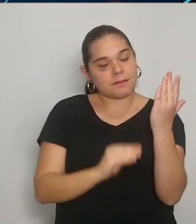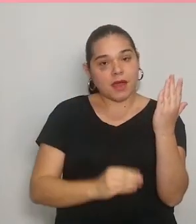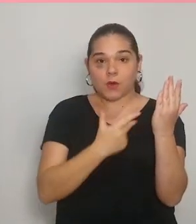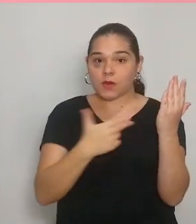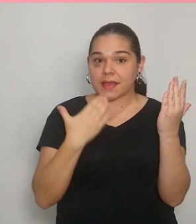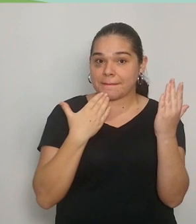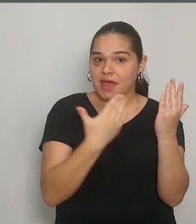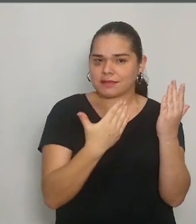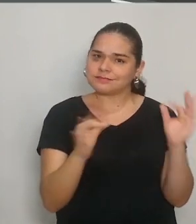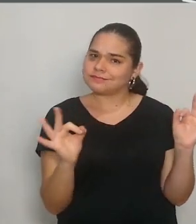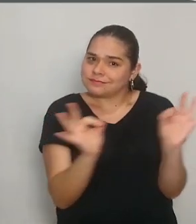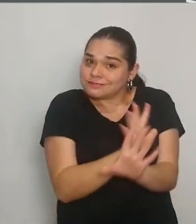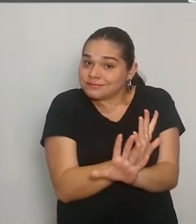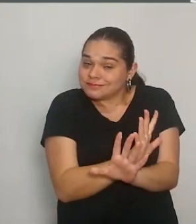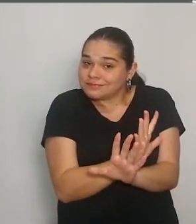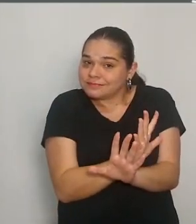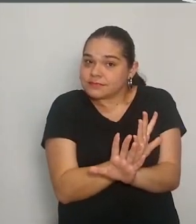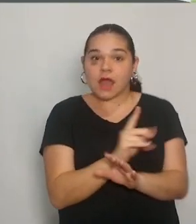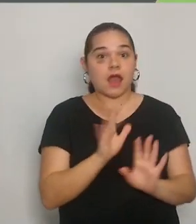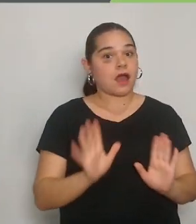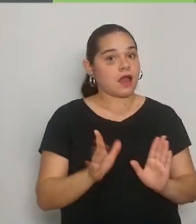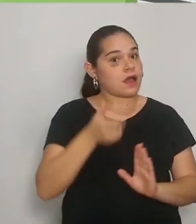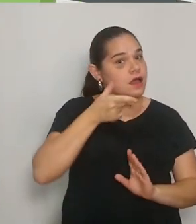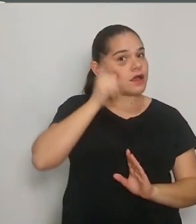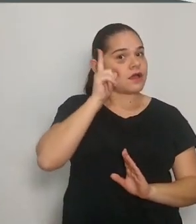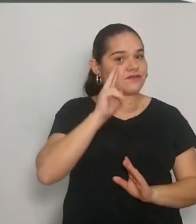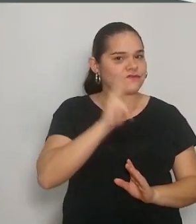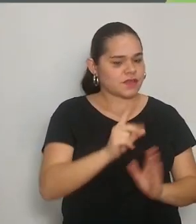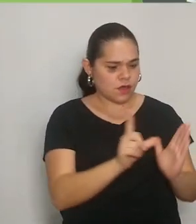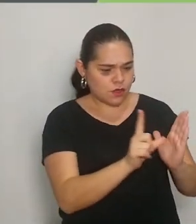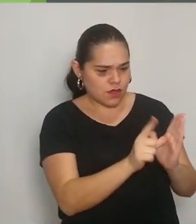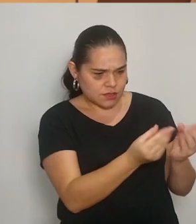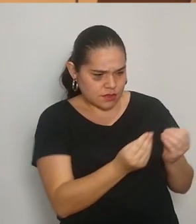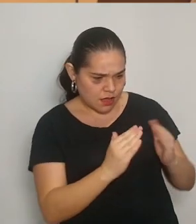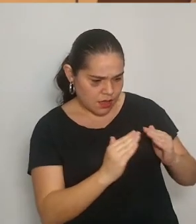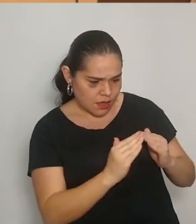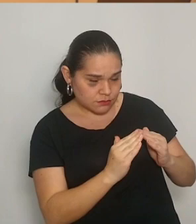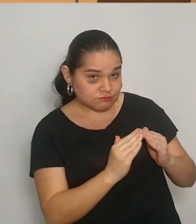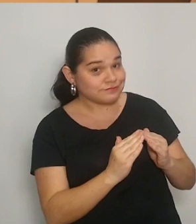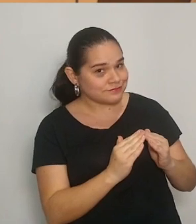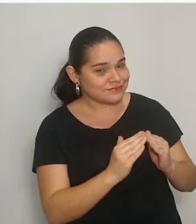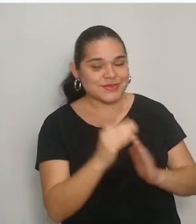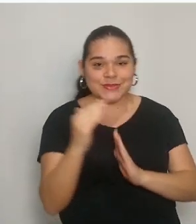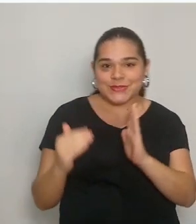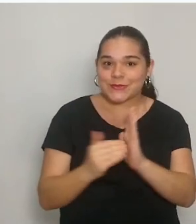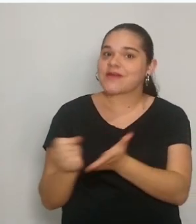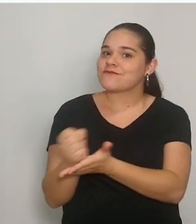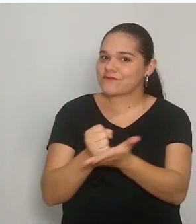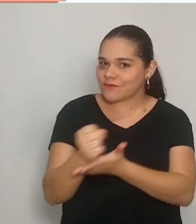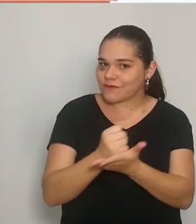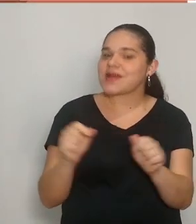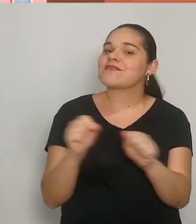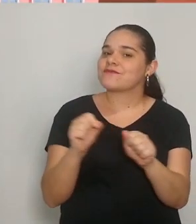pronto! Ah, confira previamente se o estabelecimento faz a entrega delivery. Todas as farmácias da rede fazem a